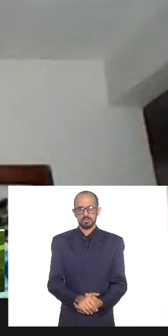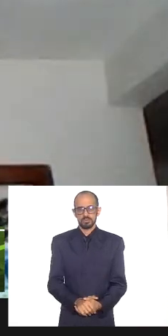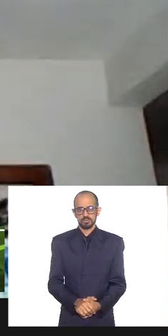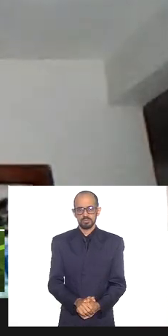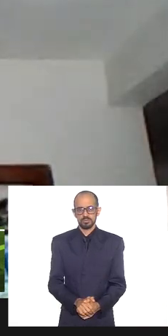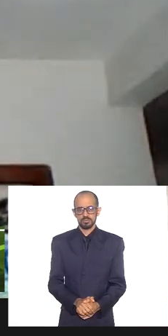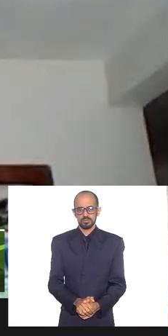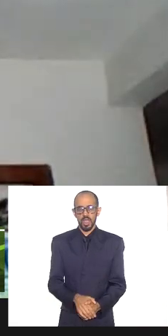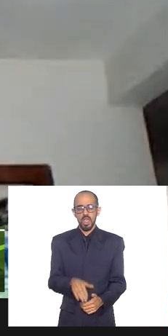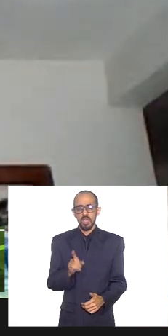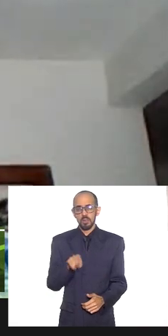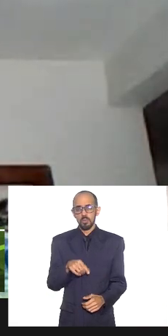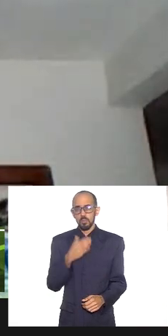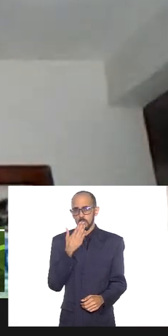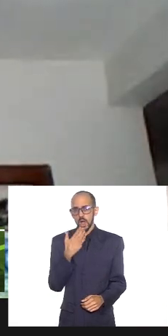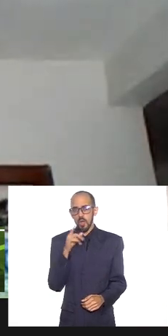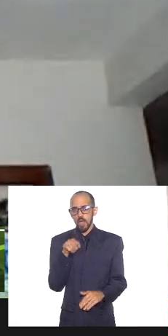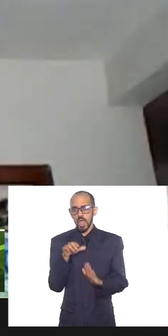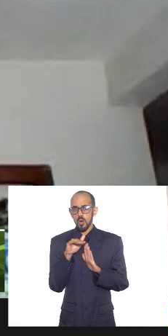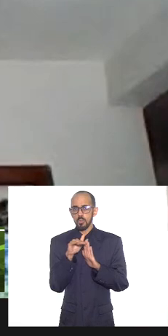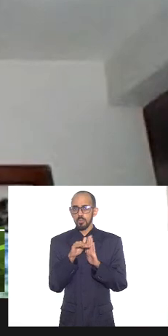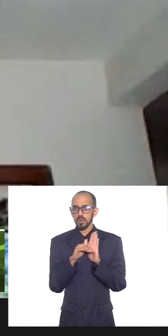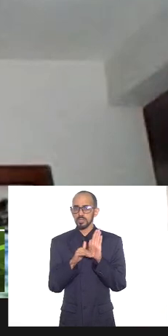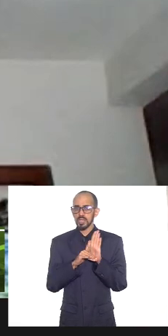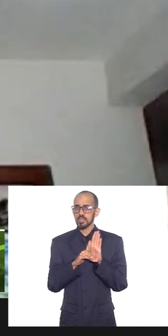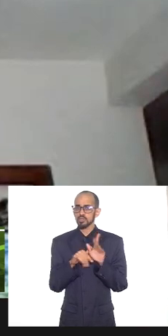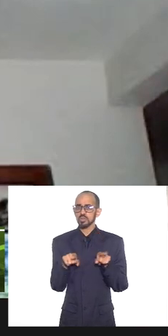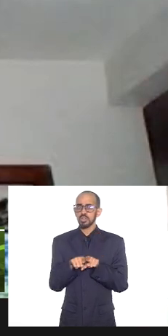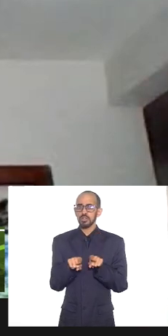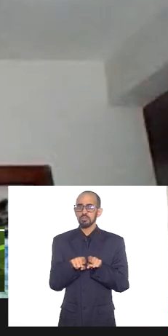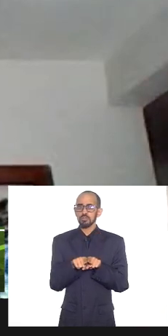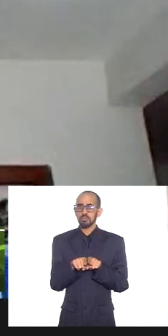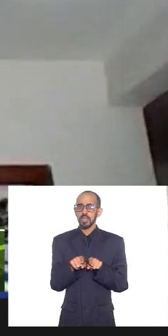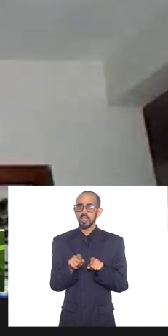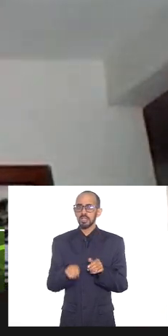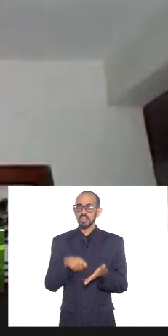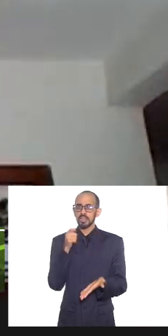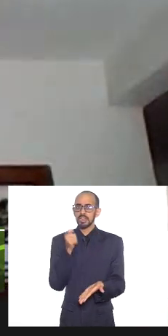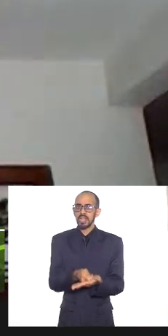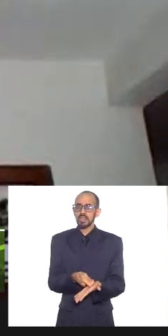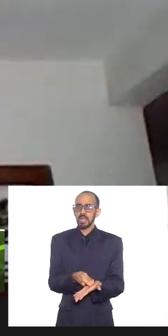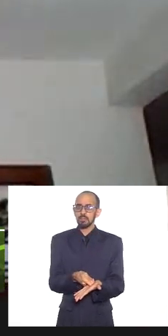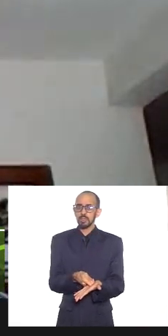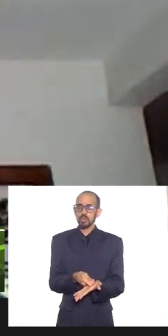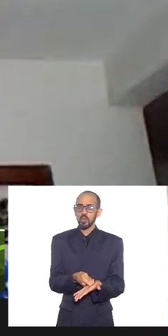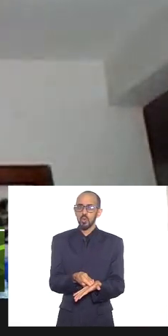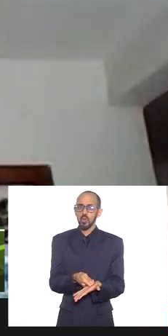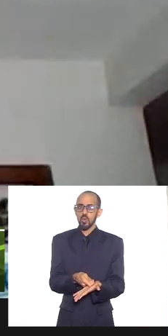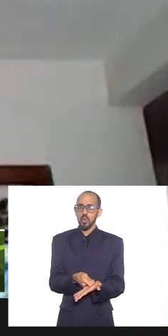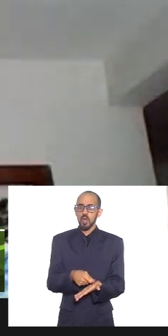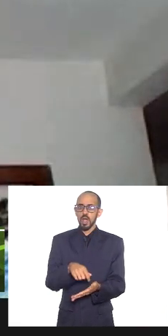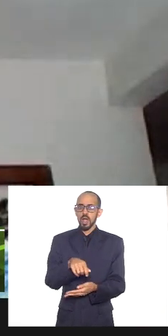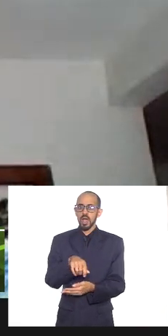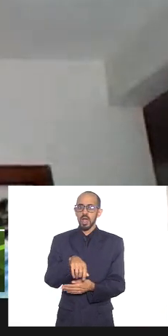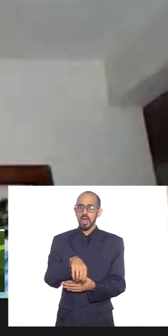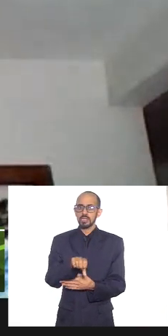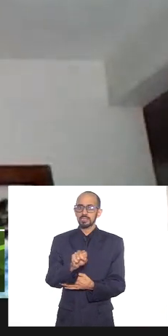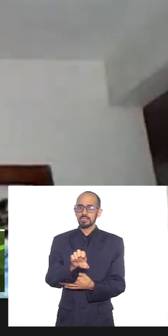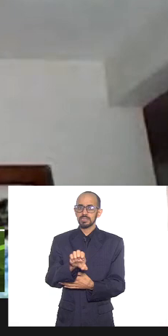qual foram os processos que determinaram as seis marias